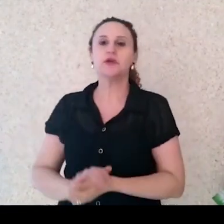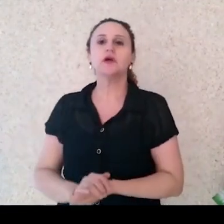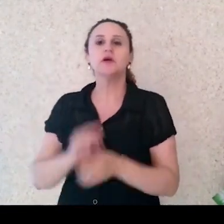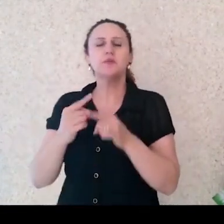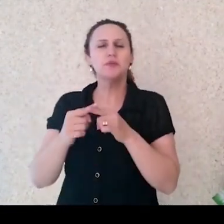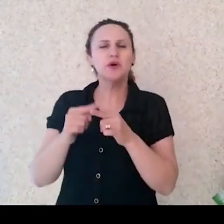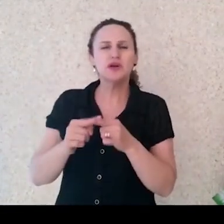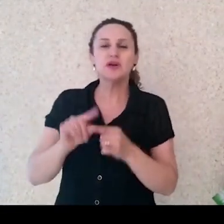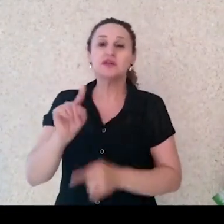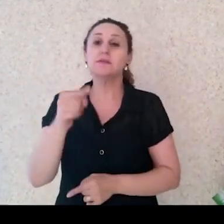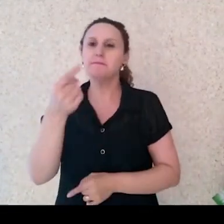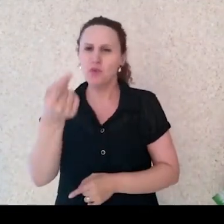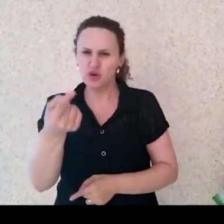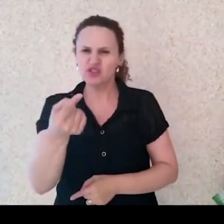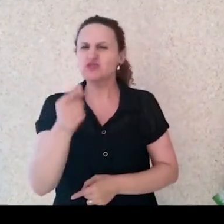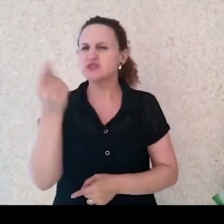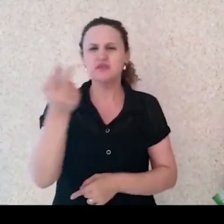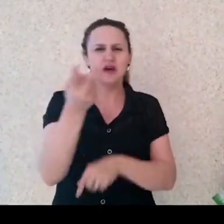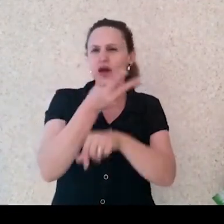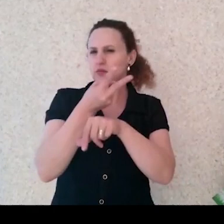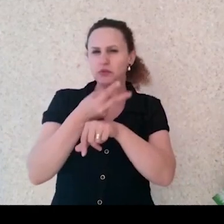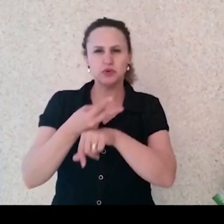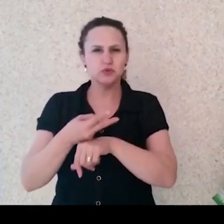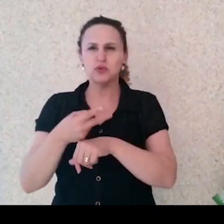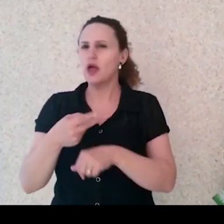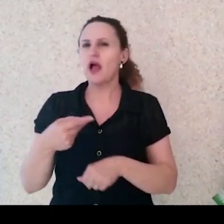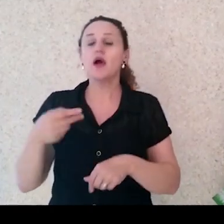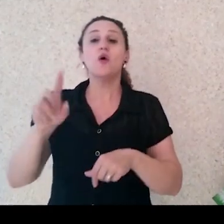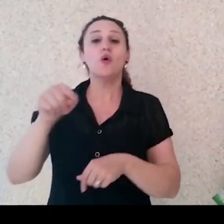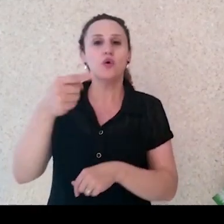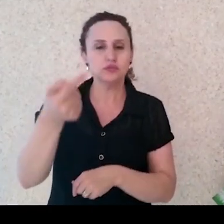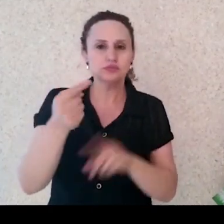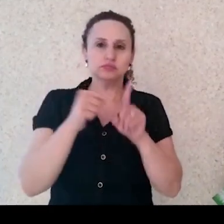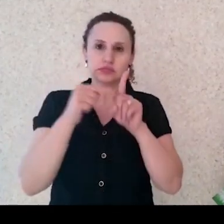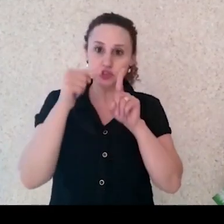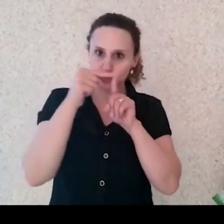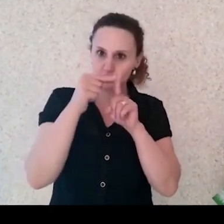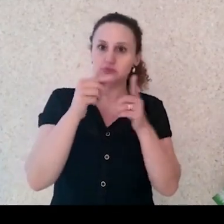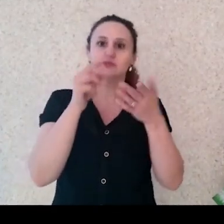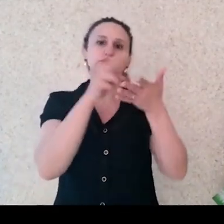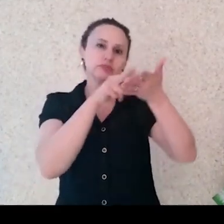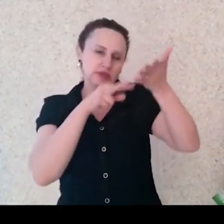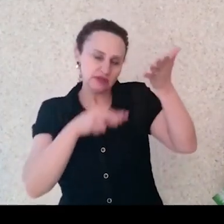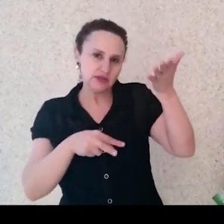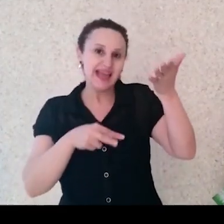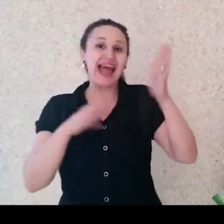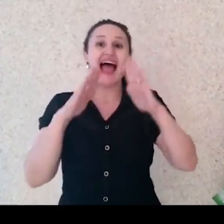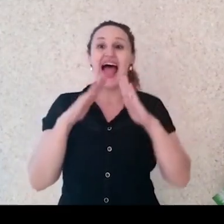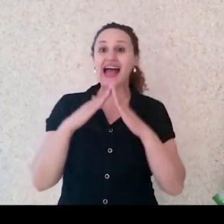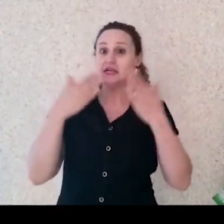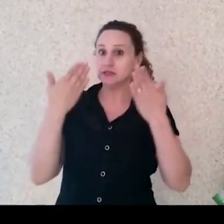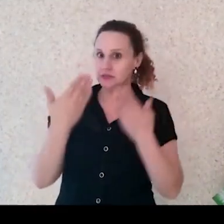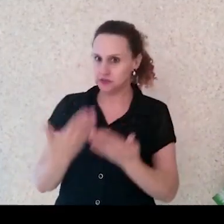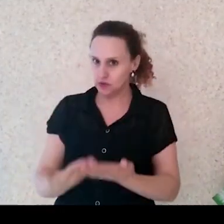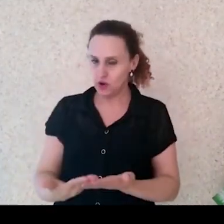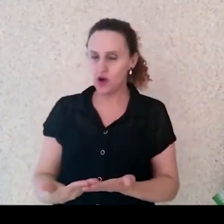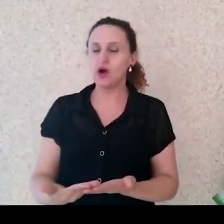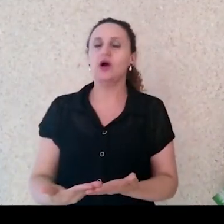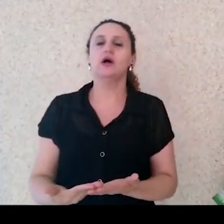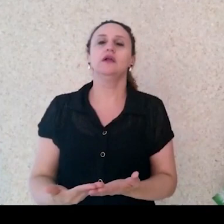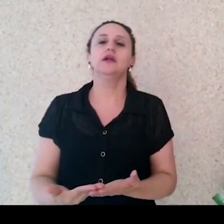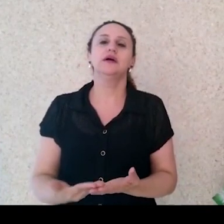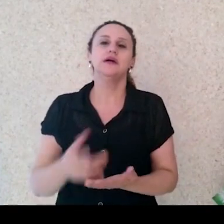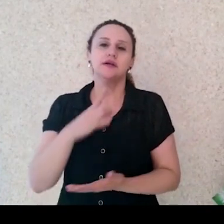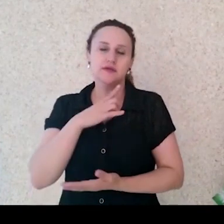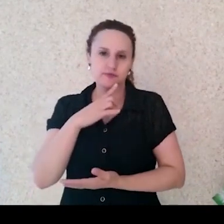reconhecer os seus clássicos. A escola é obrigada a dar-lhe instrumento para efetuar uma opção. Mas as escolhas que